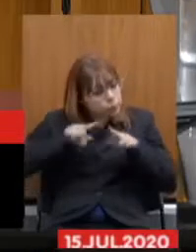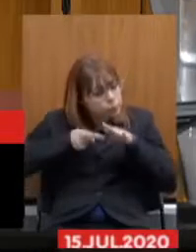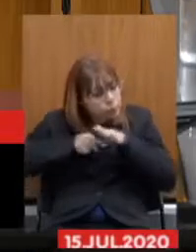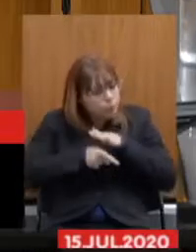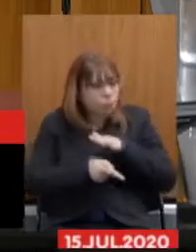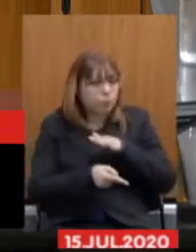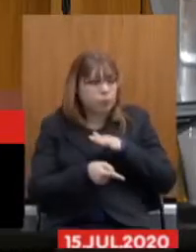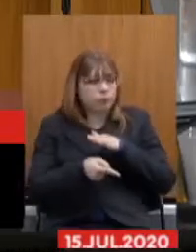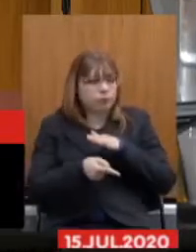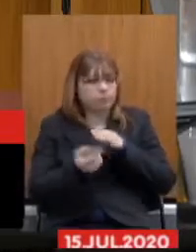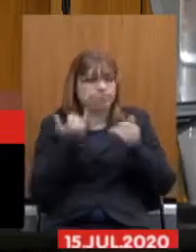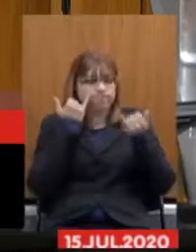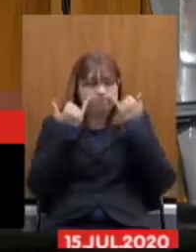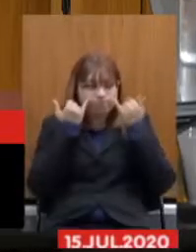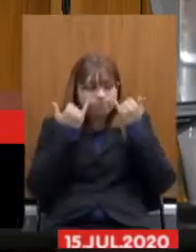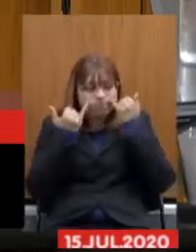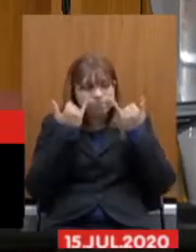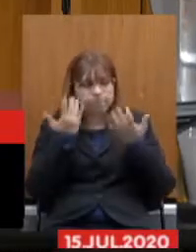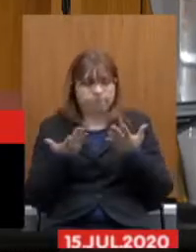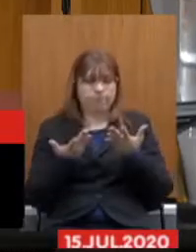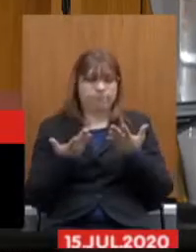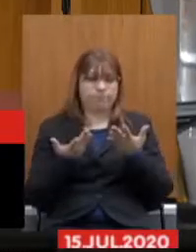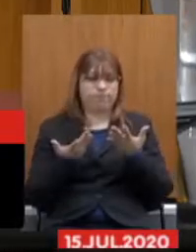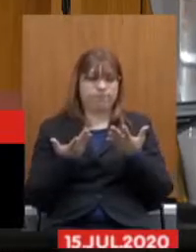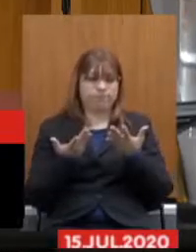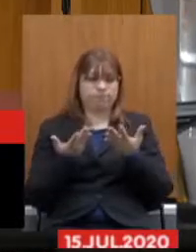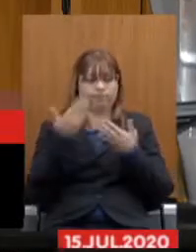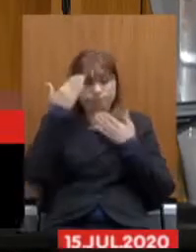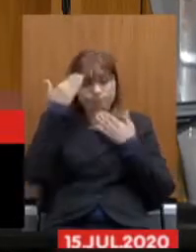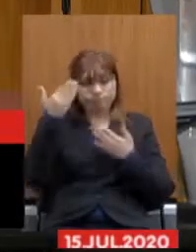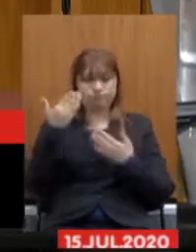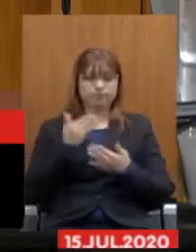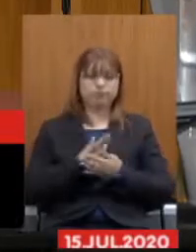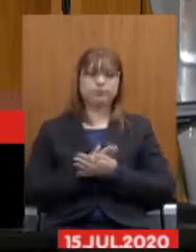dados e os argumentos de ambos os lados obrigado